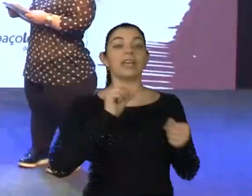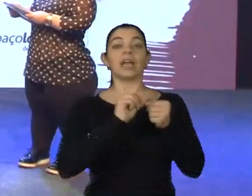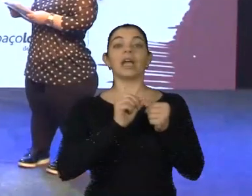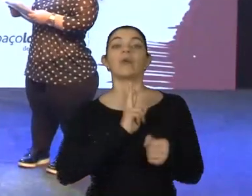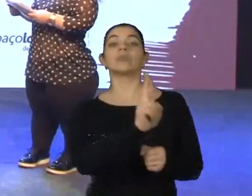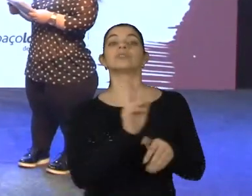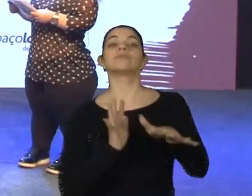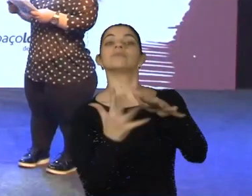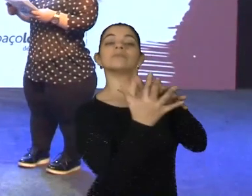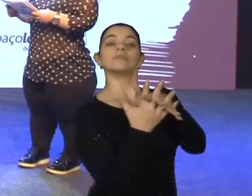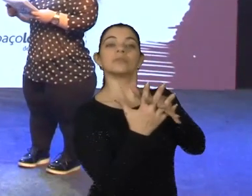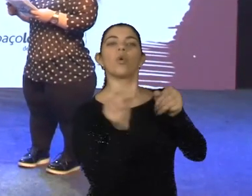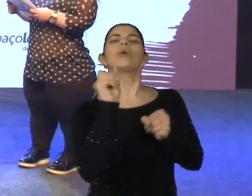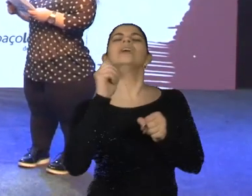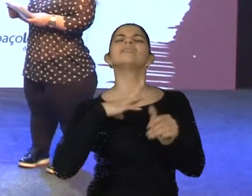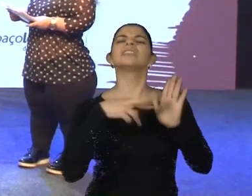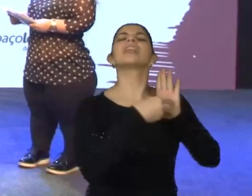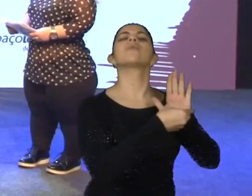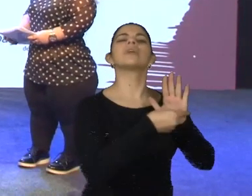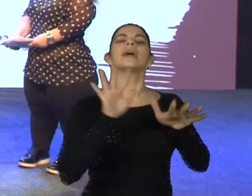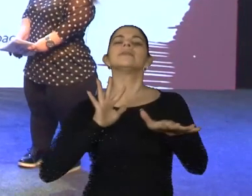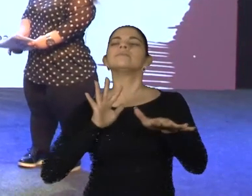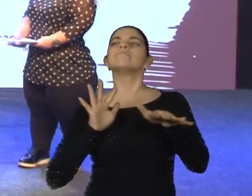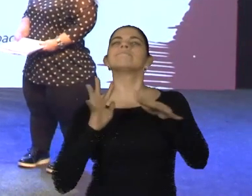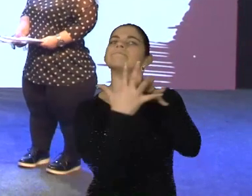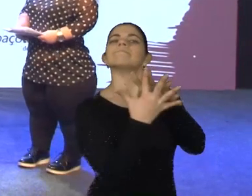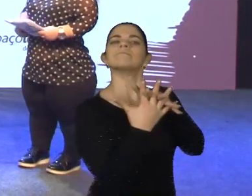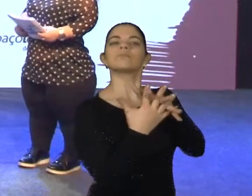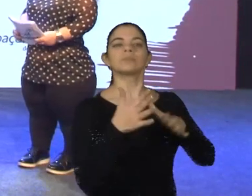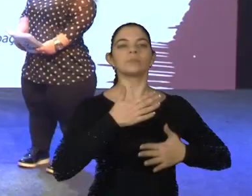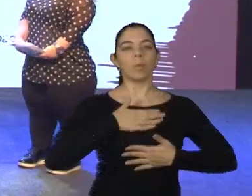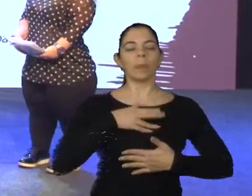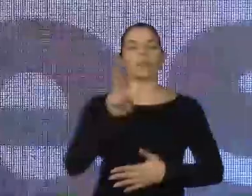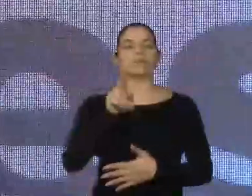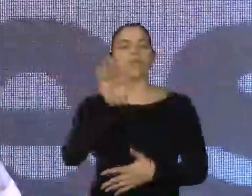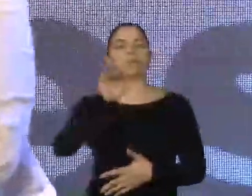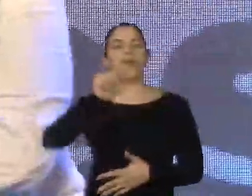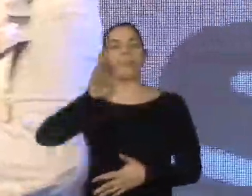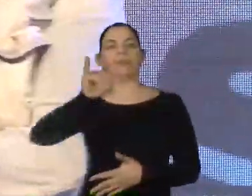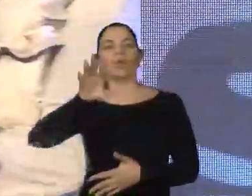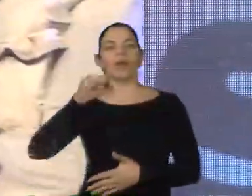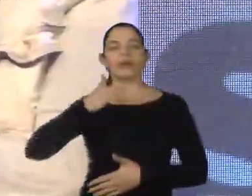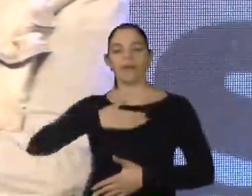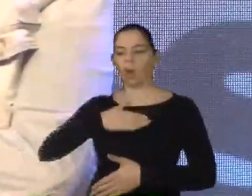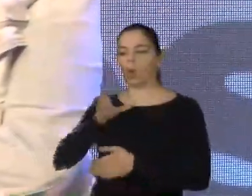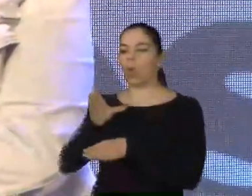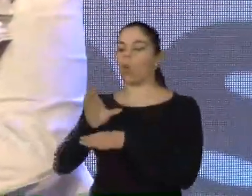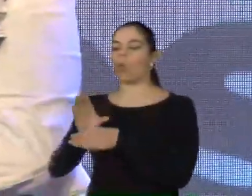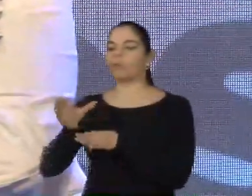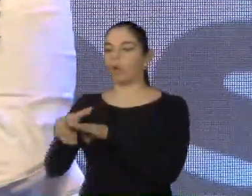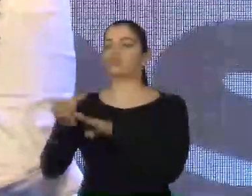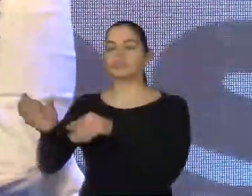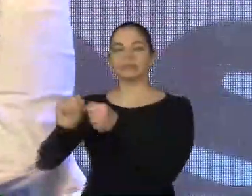O que é o Ser Indipidade? Palavra com você. Então, vamos lá. Eu sou a Fabiola Camarota, sou uma das conselheiras e cofundadoras